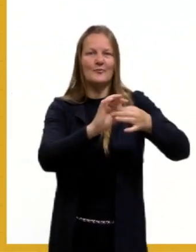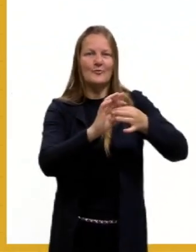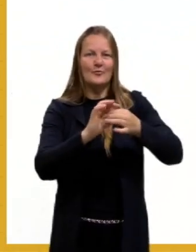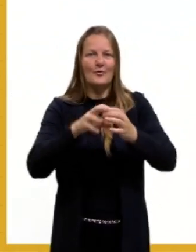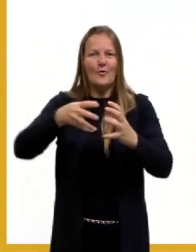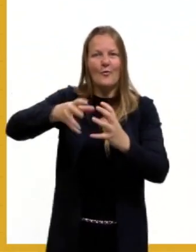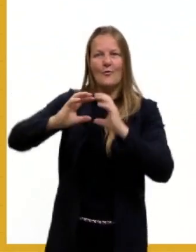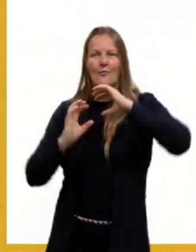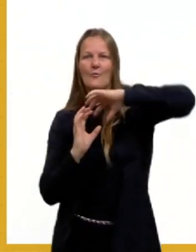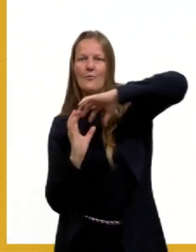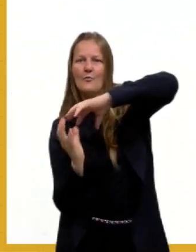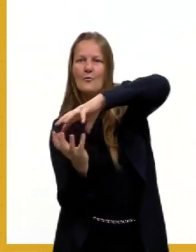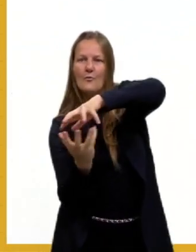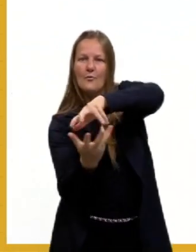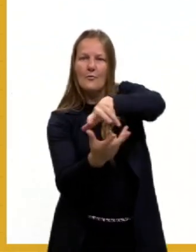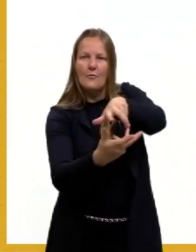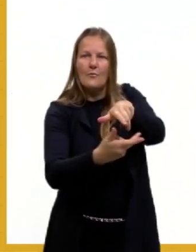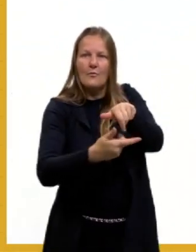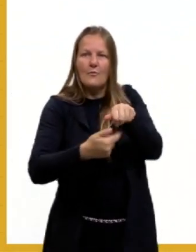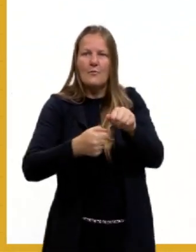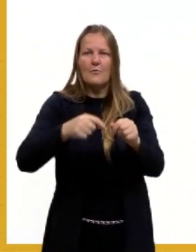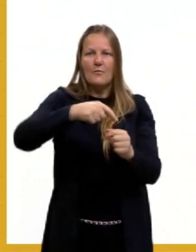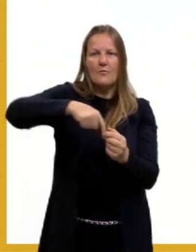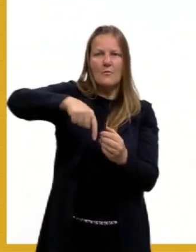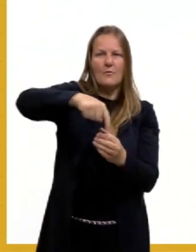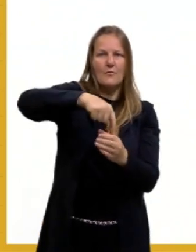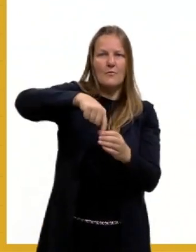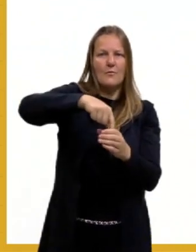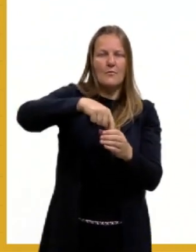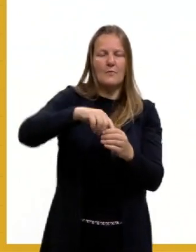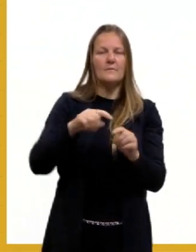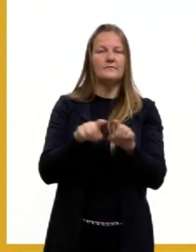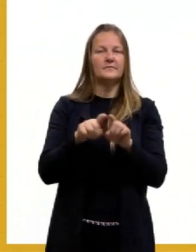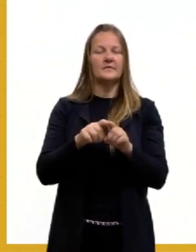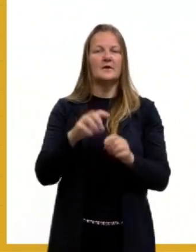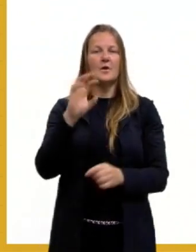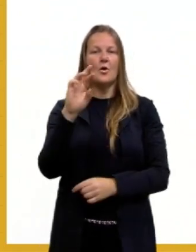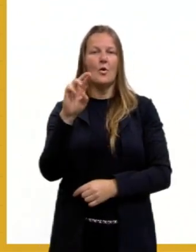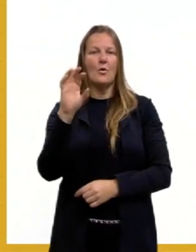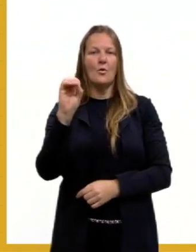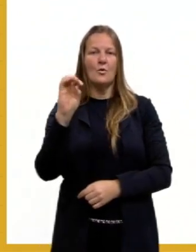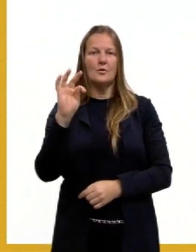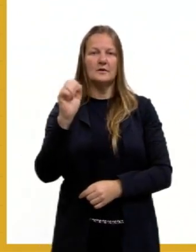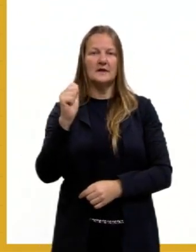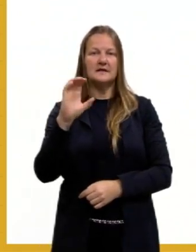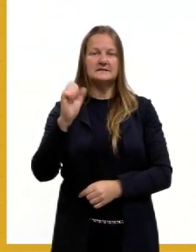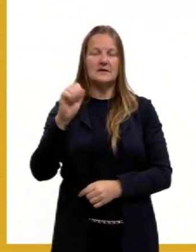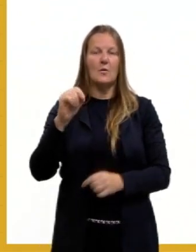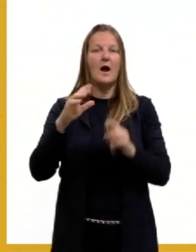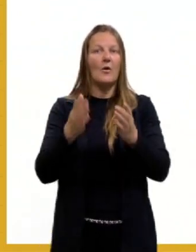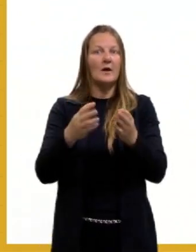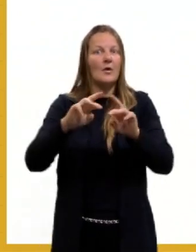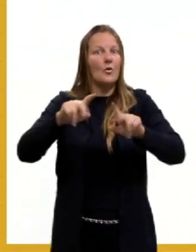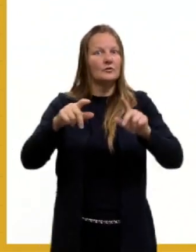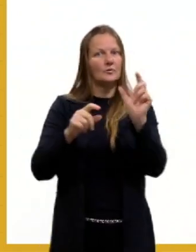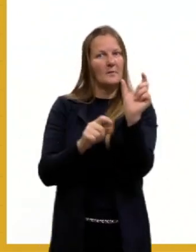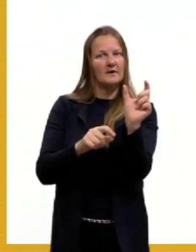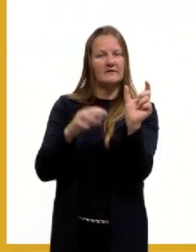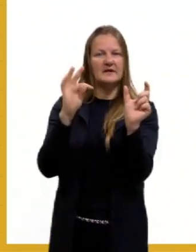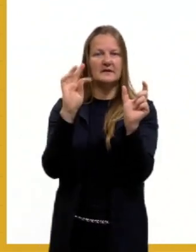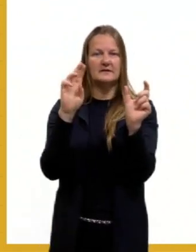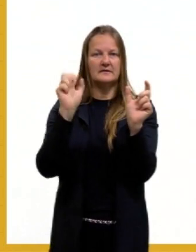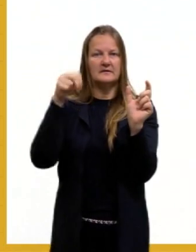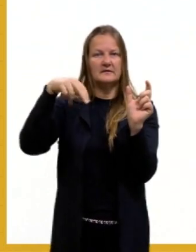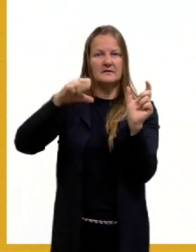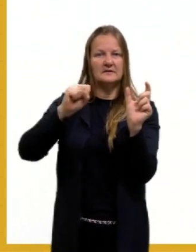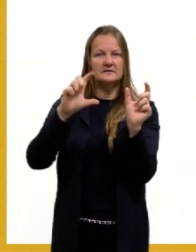questão do fuso horário e é quem dá, a rotação. Já a translação, o movimento, né, em torno